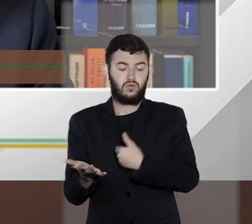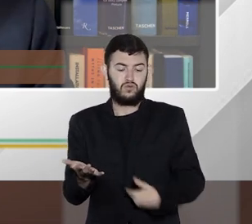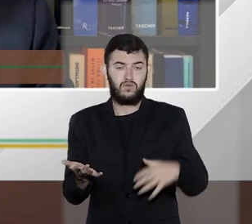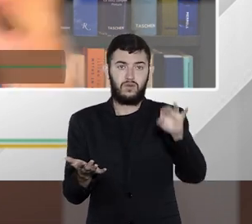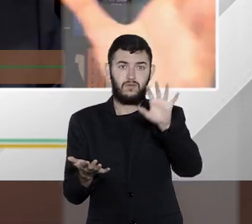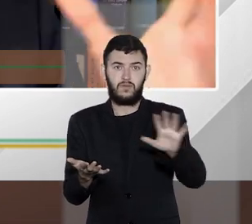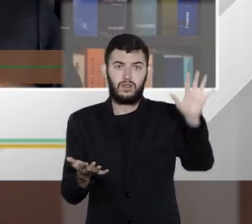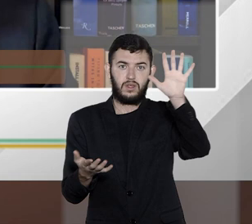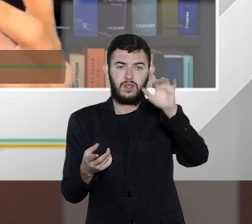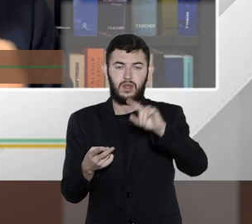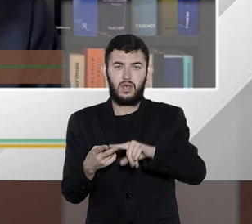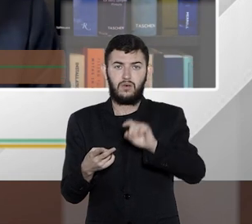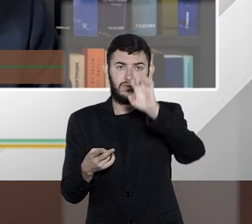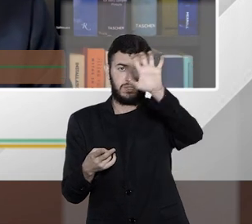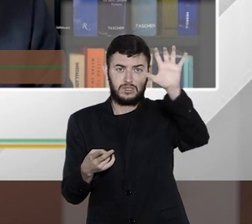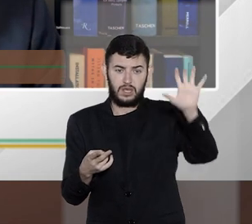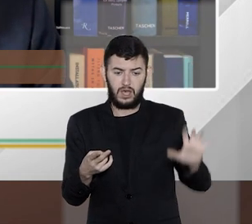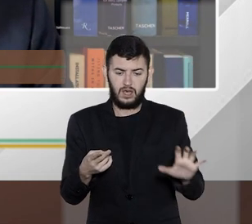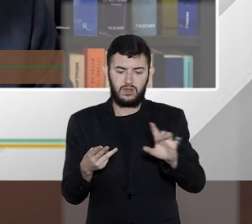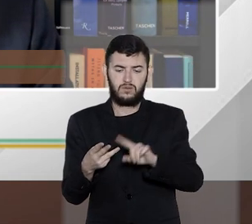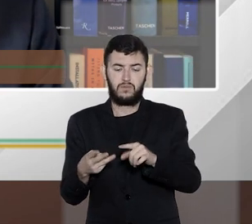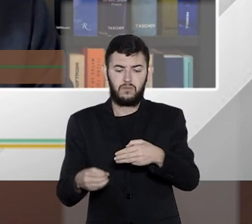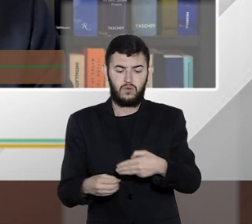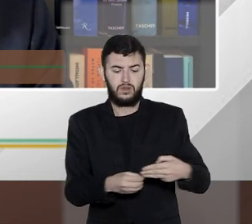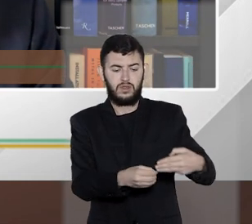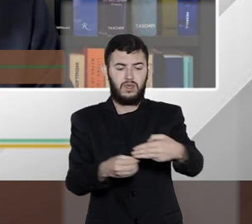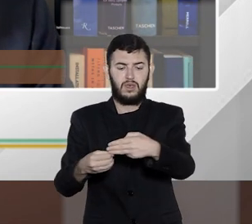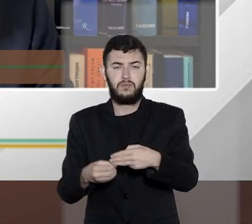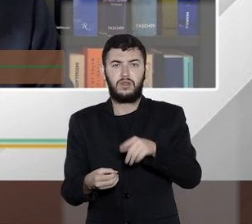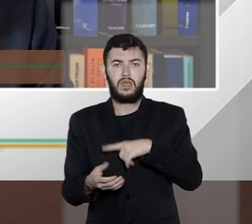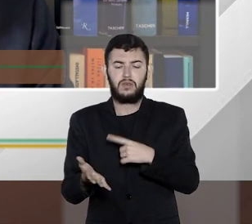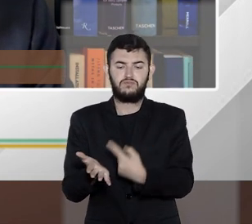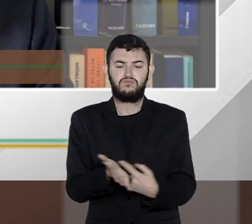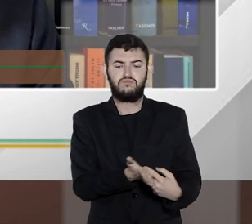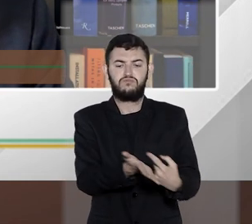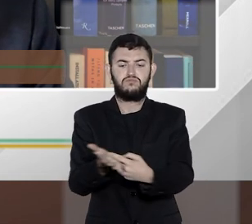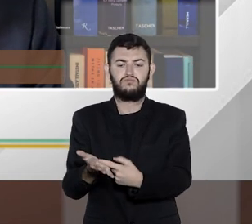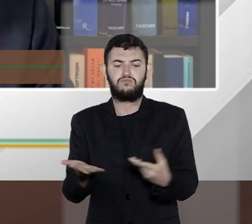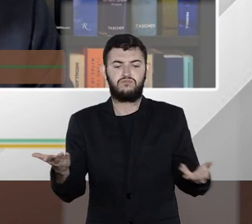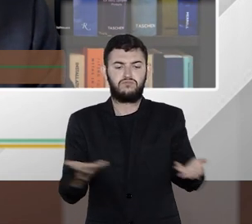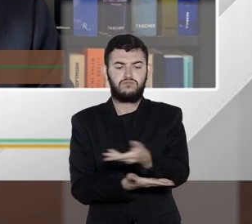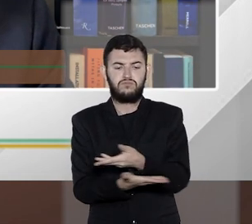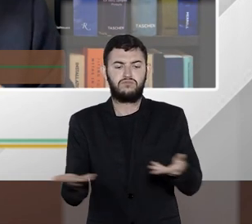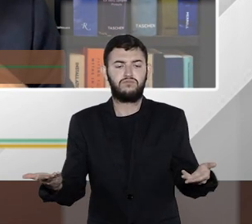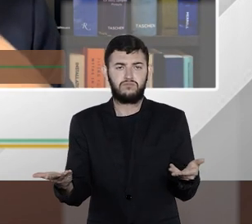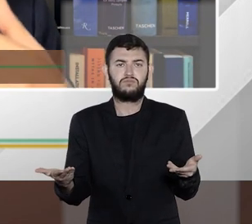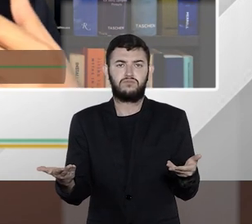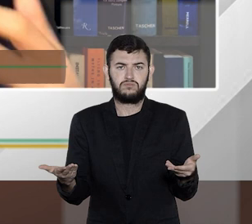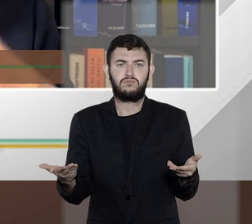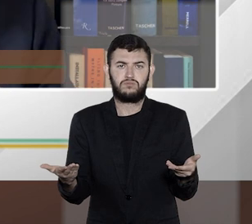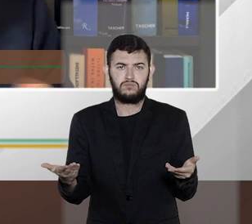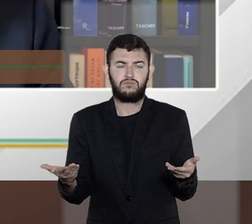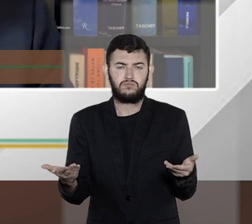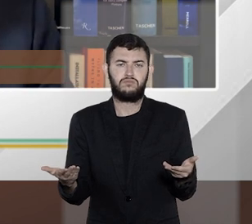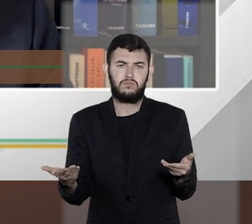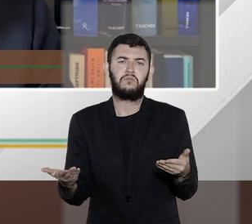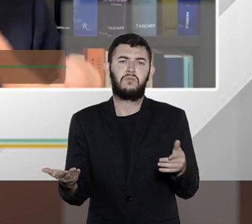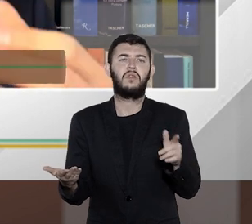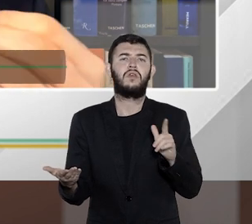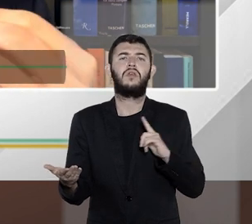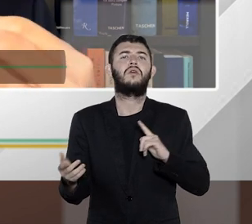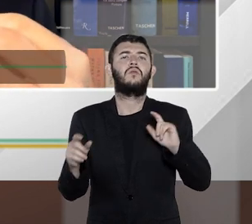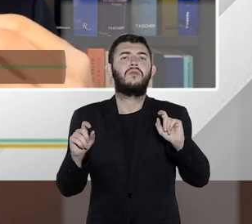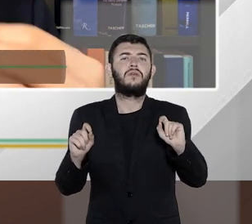Municípios, e todas as combinações possíveis dentro dessa escala, o número de